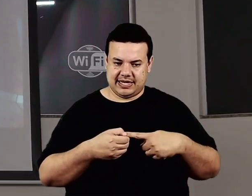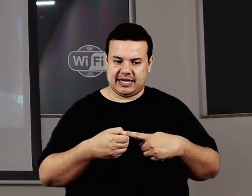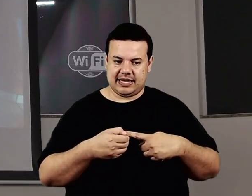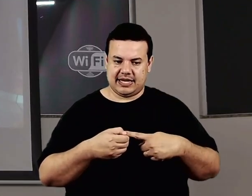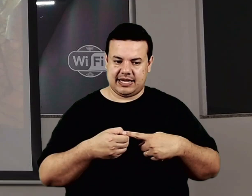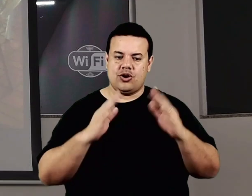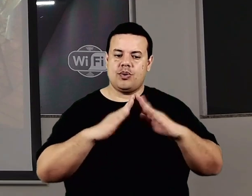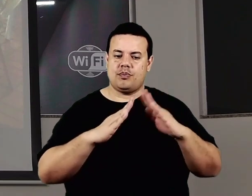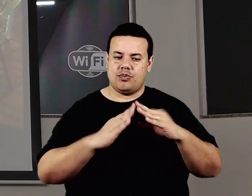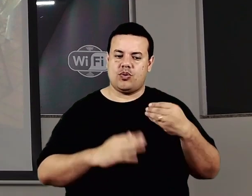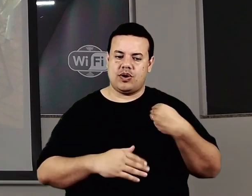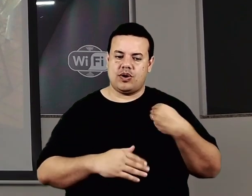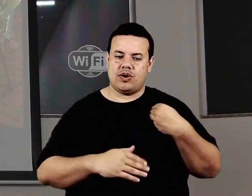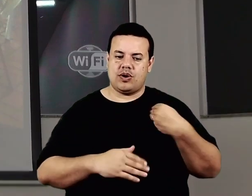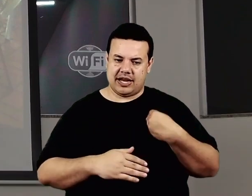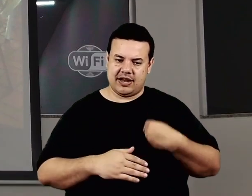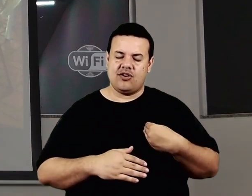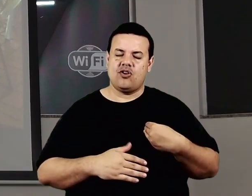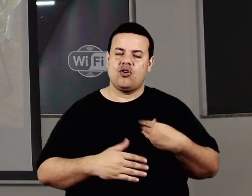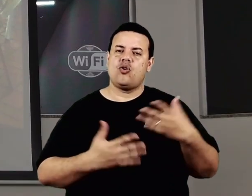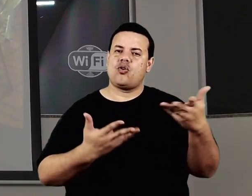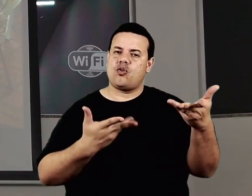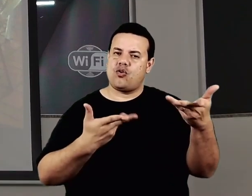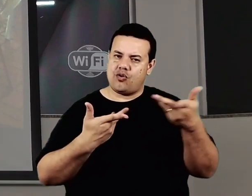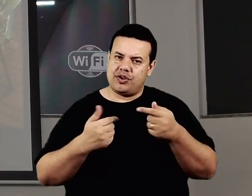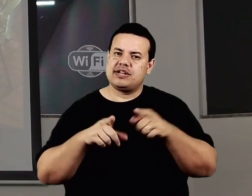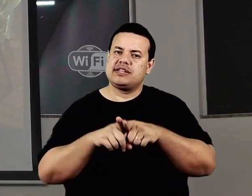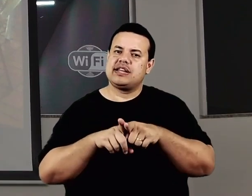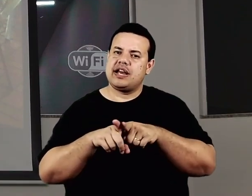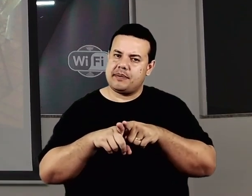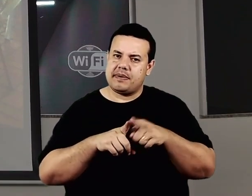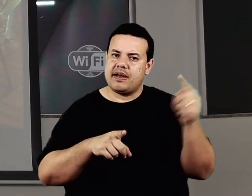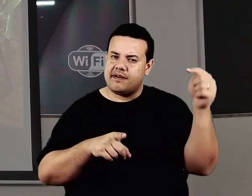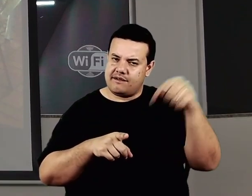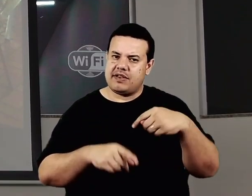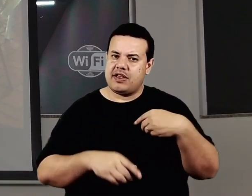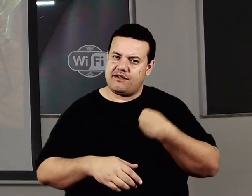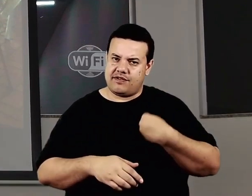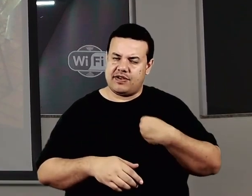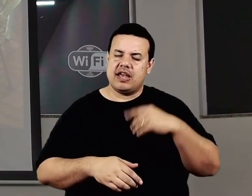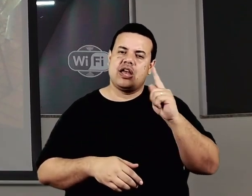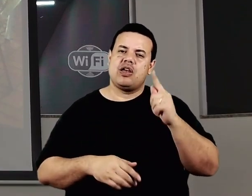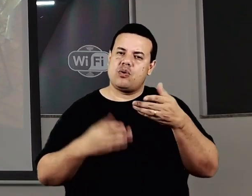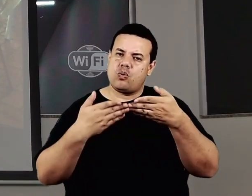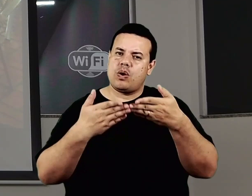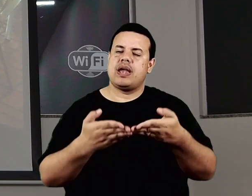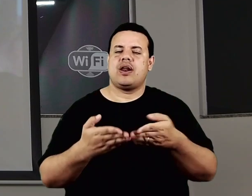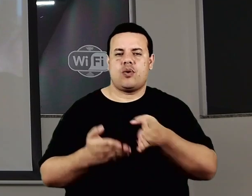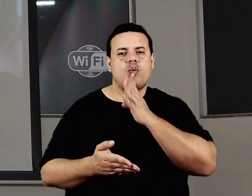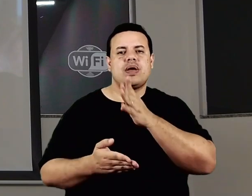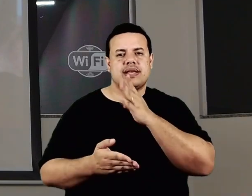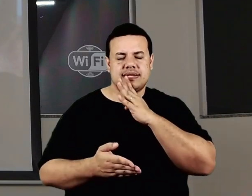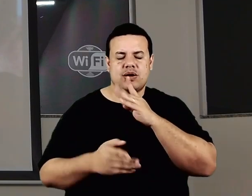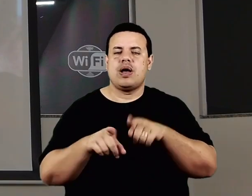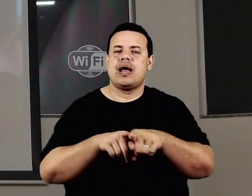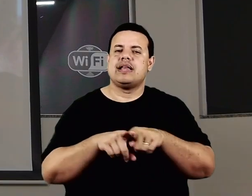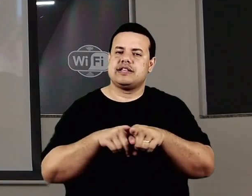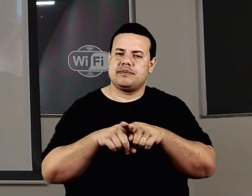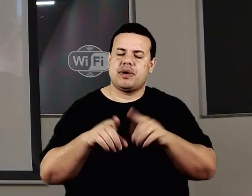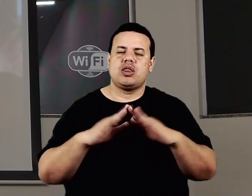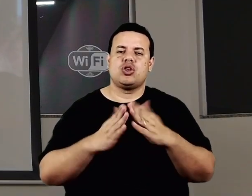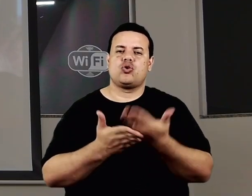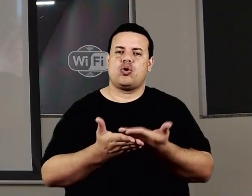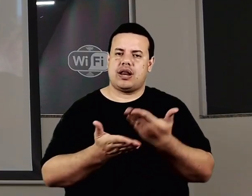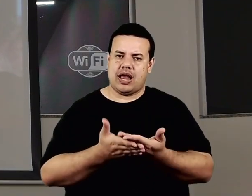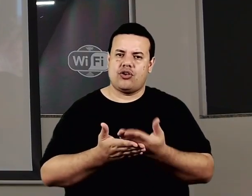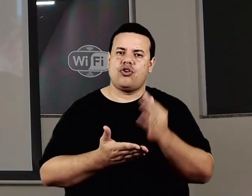e em 72, a convite da irmã Denair Guilherme, veio morar em Guaíra, onde conheceu as irmãs do Colégio Franciscano, situado naquela época na